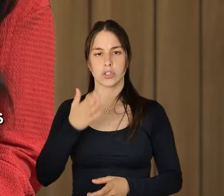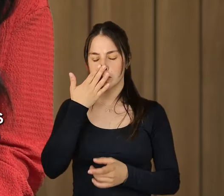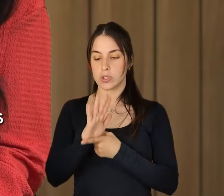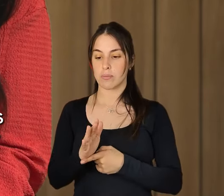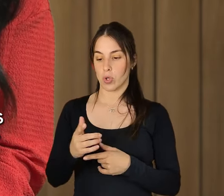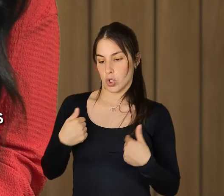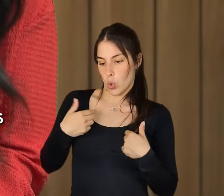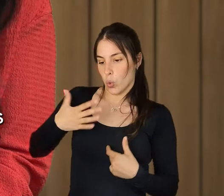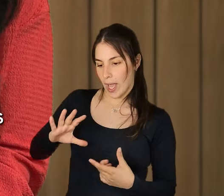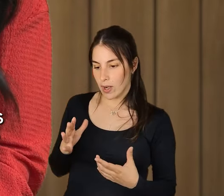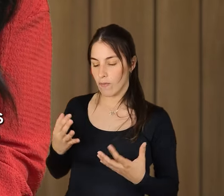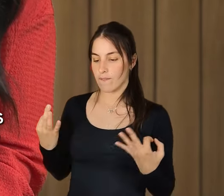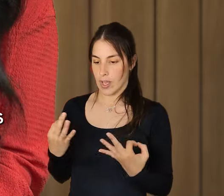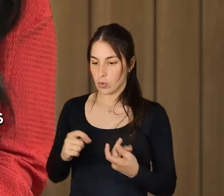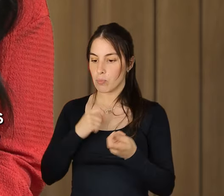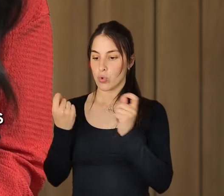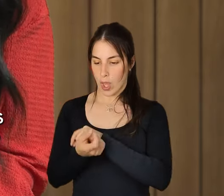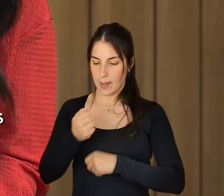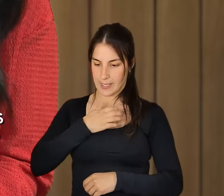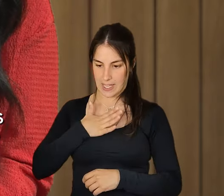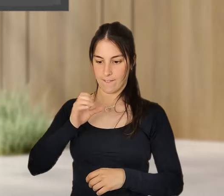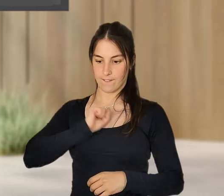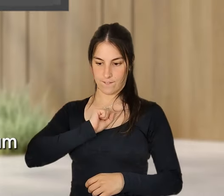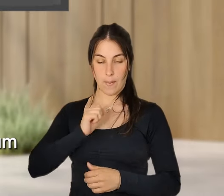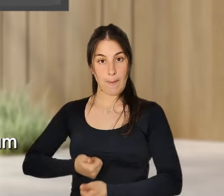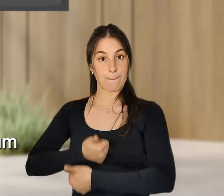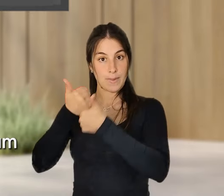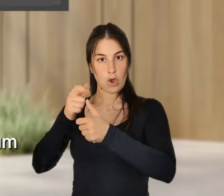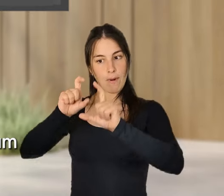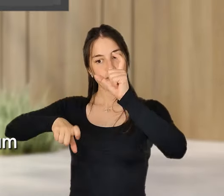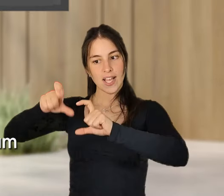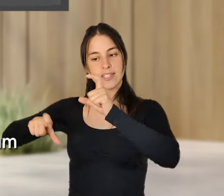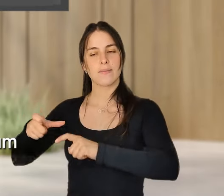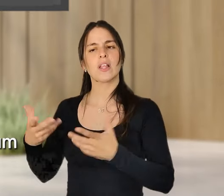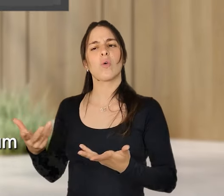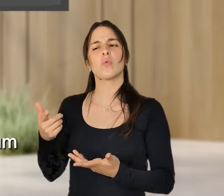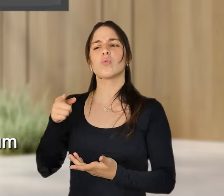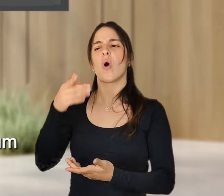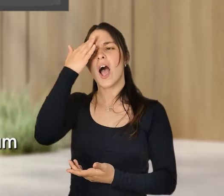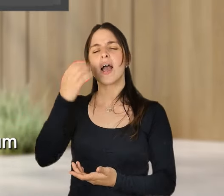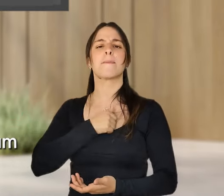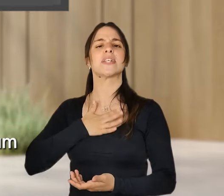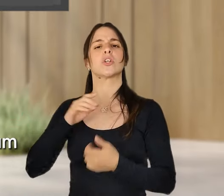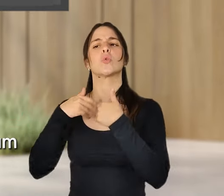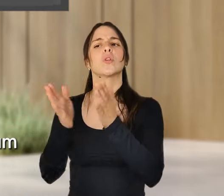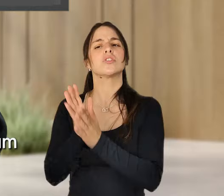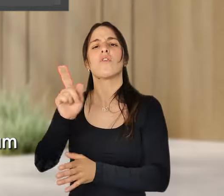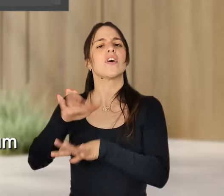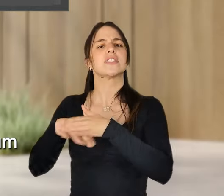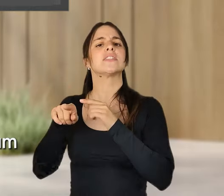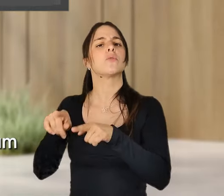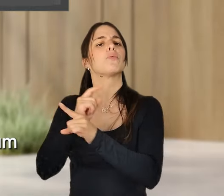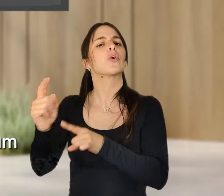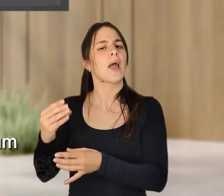implementar métodos mais flexíveis ou de trabalho mais remoto? Sim, eu acho que é muito curioso, porque as melhores